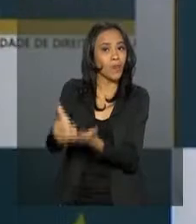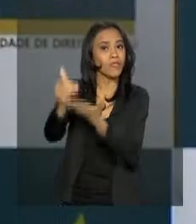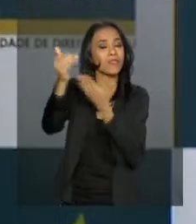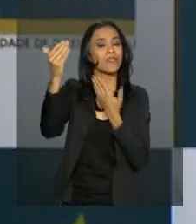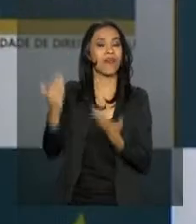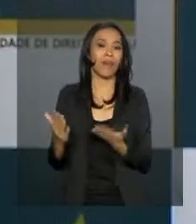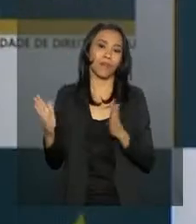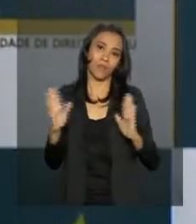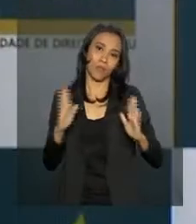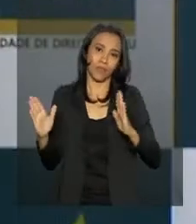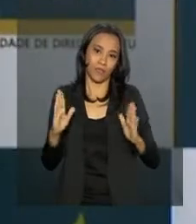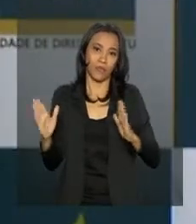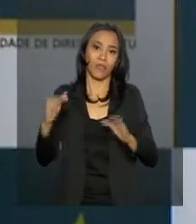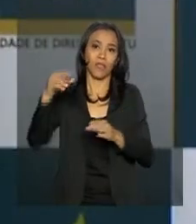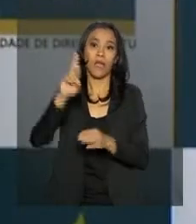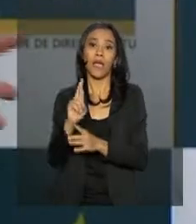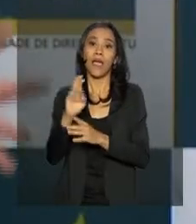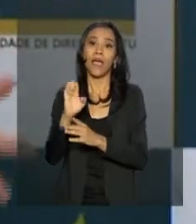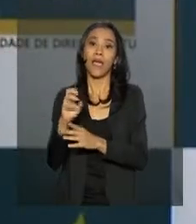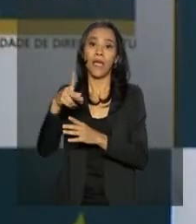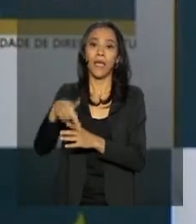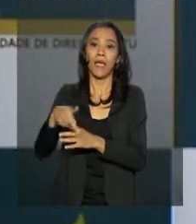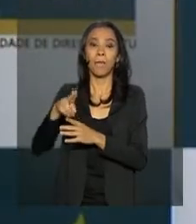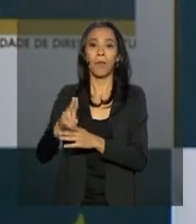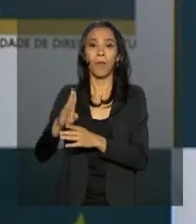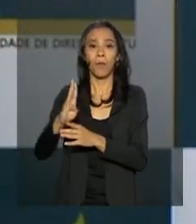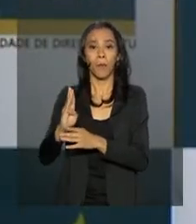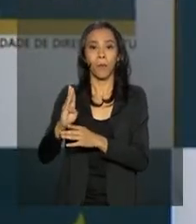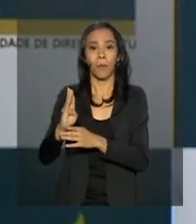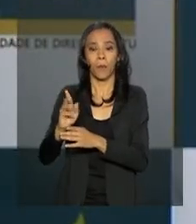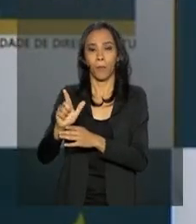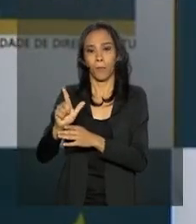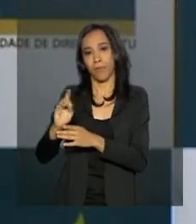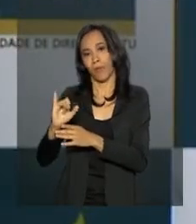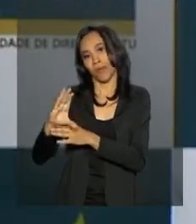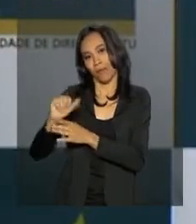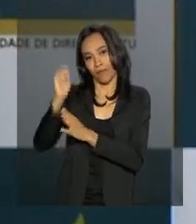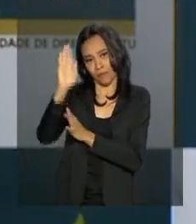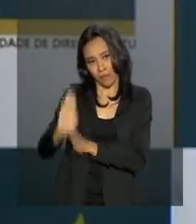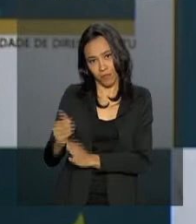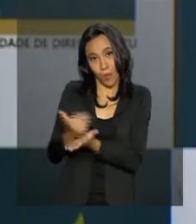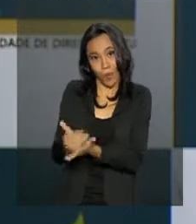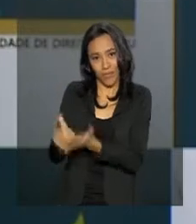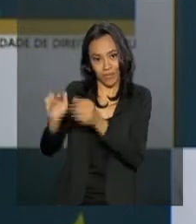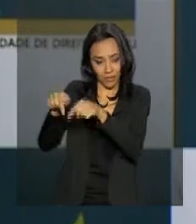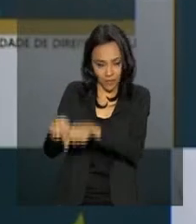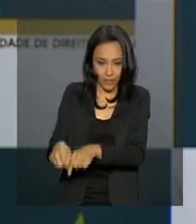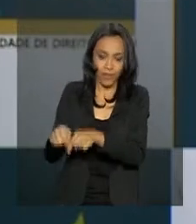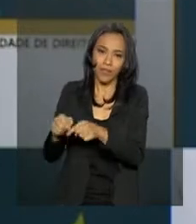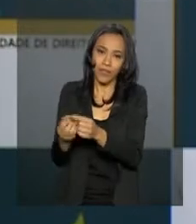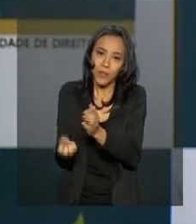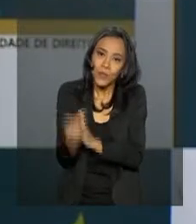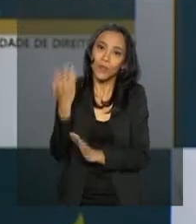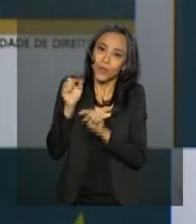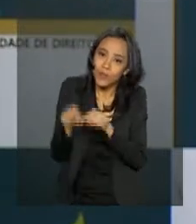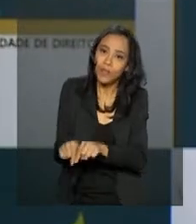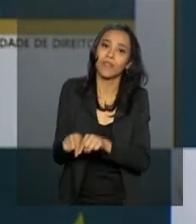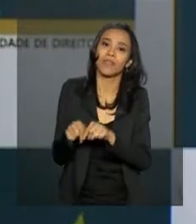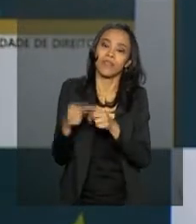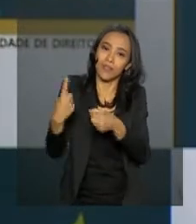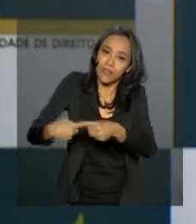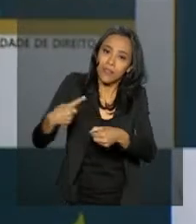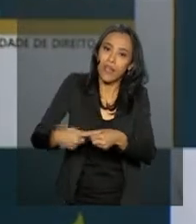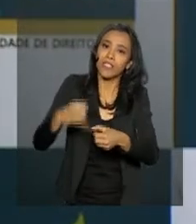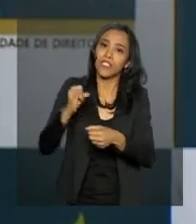Sendo aqui o berço da República, nada mais lógico, mais natural que localizar aqui na